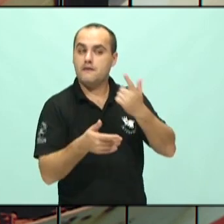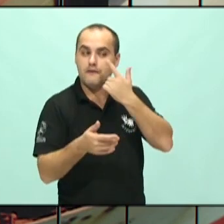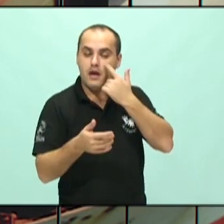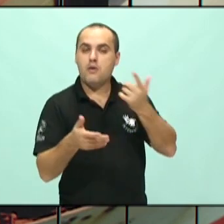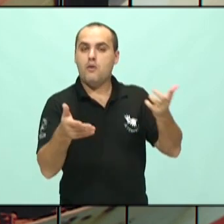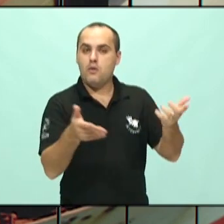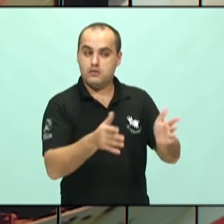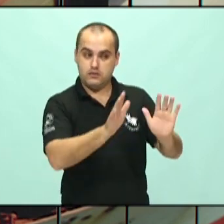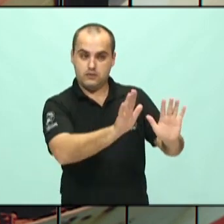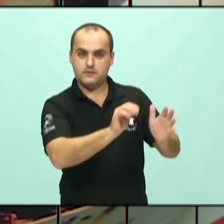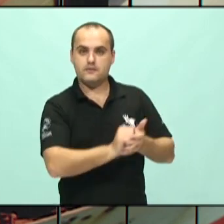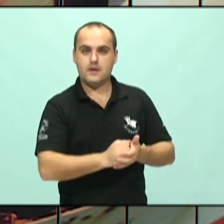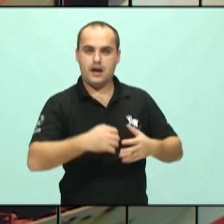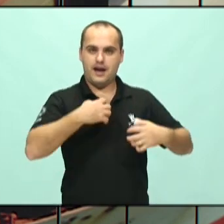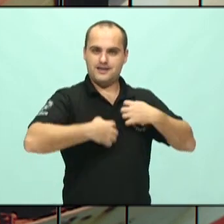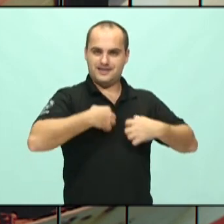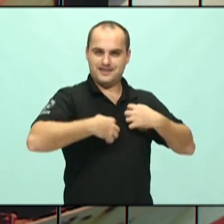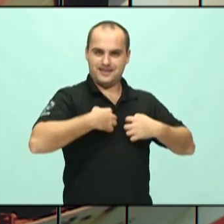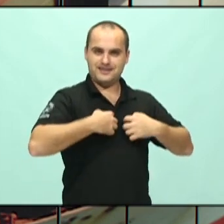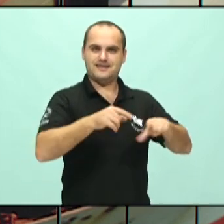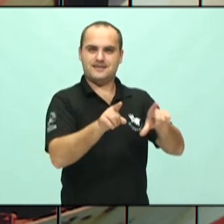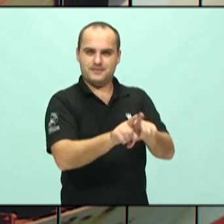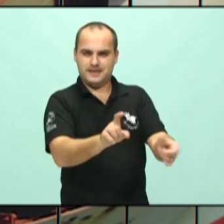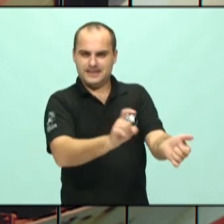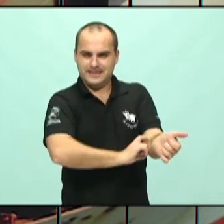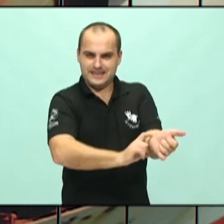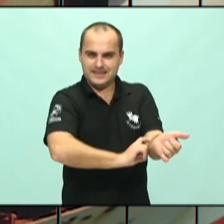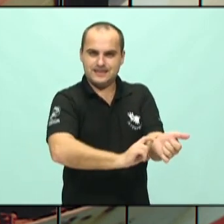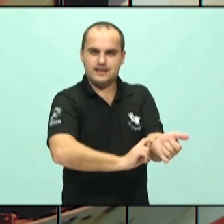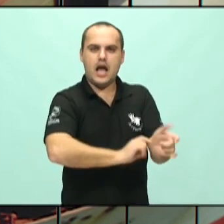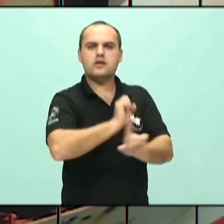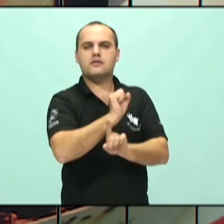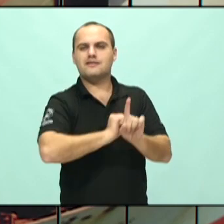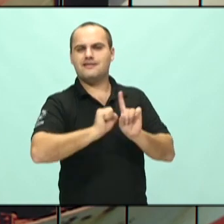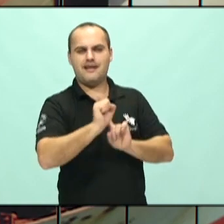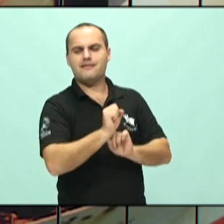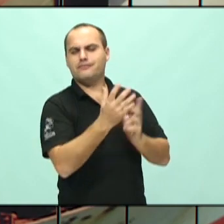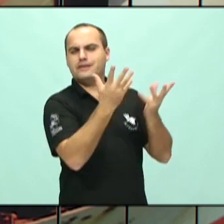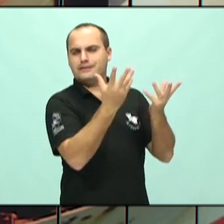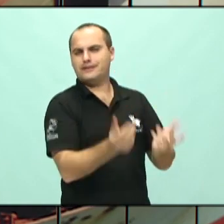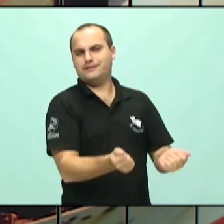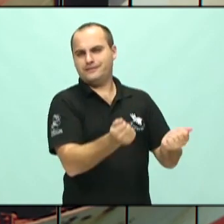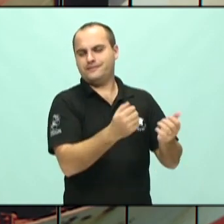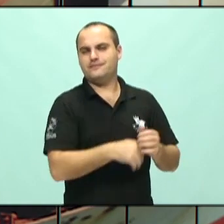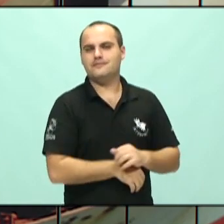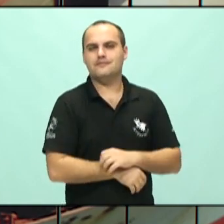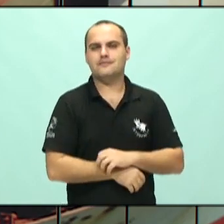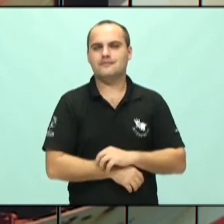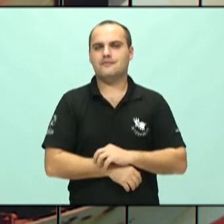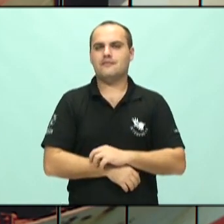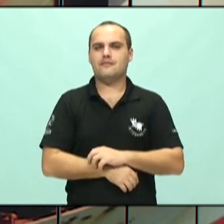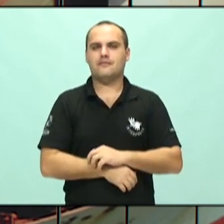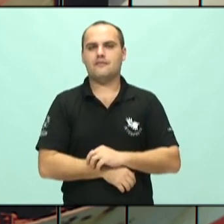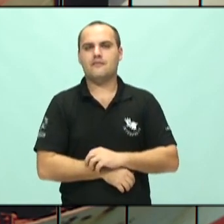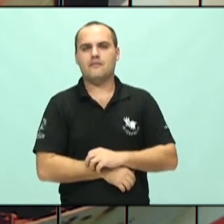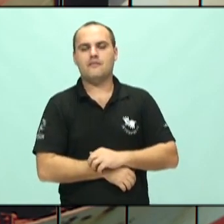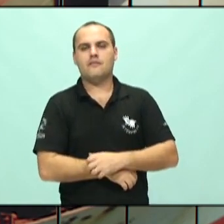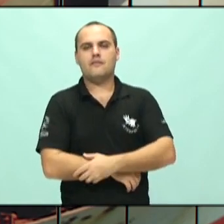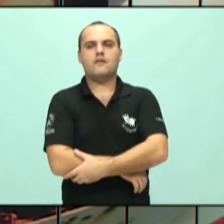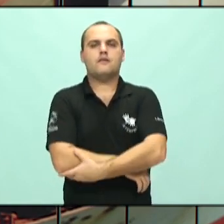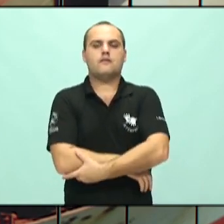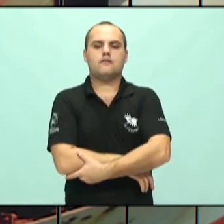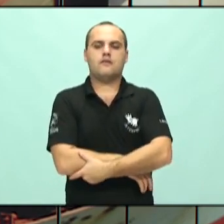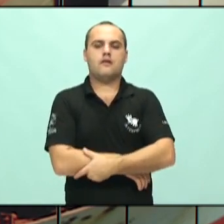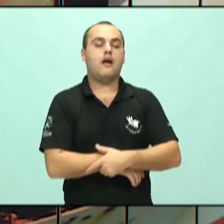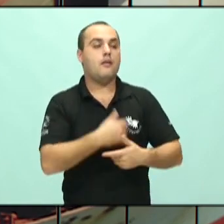ele é muito mais socialmente aceito, né? E geralmente o paciente vai chegar no consultório com uma